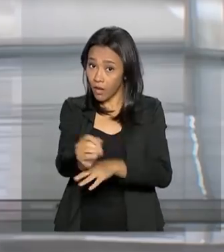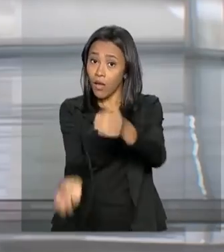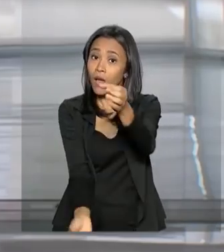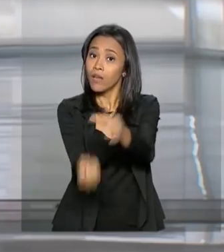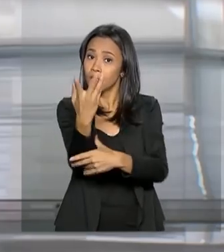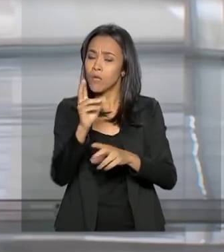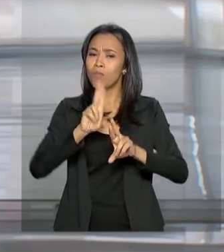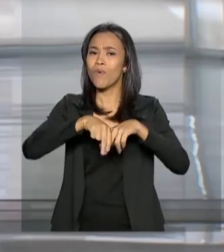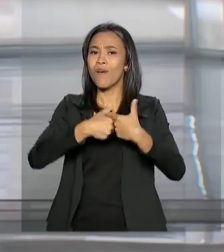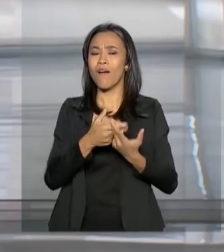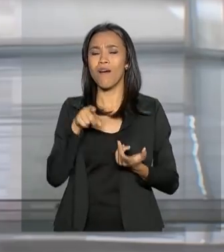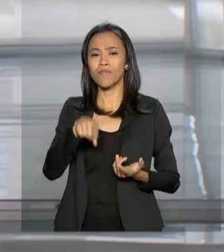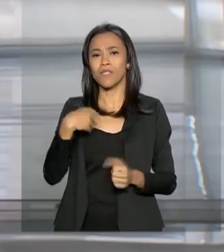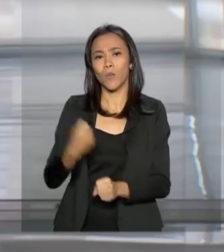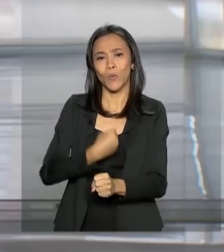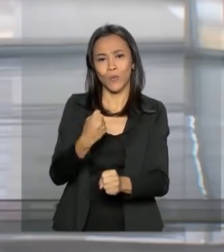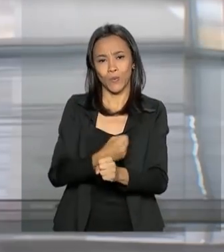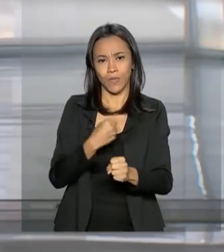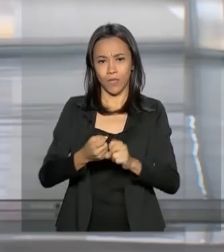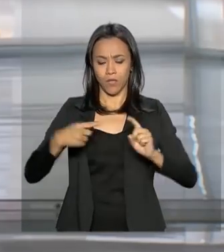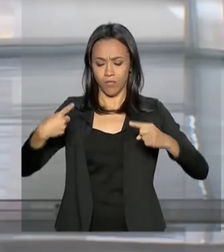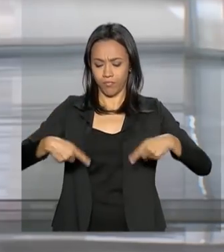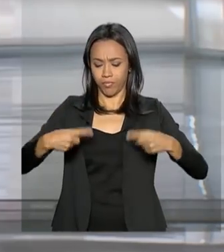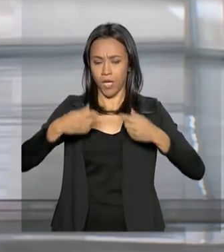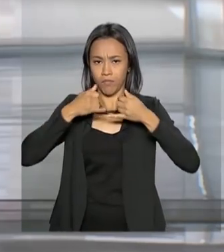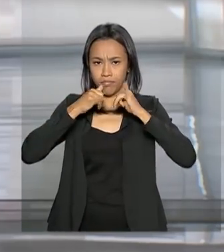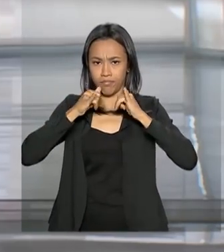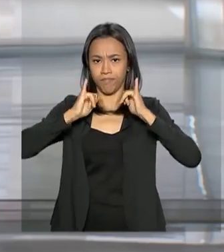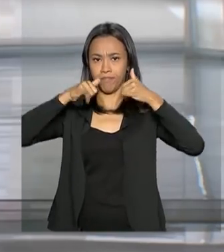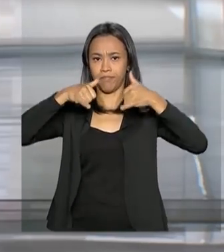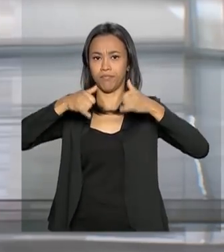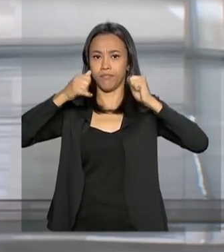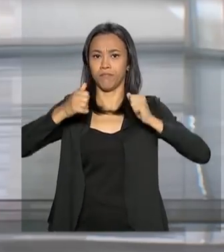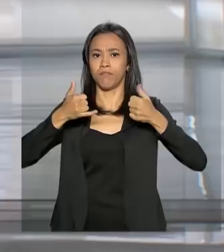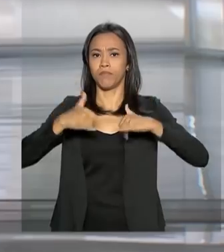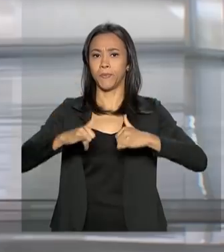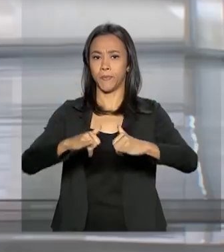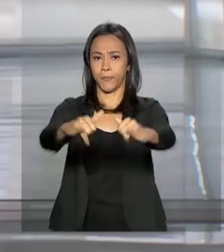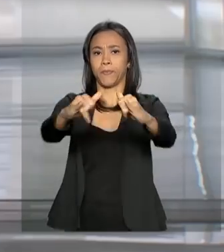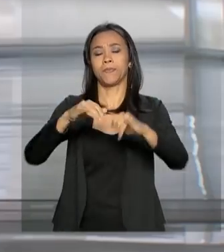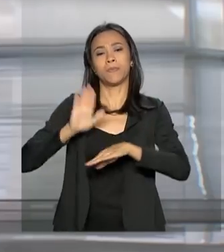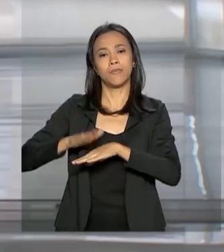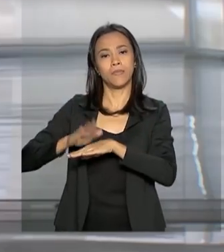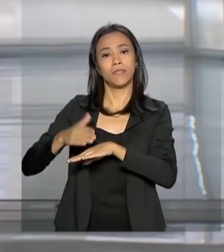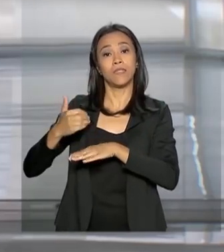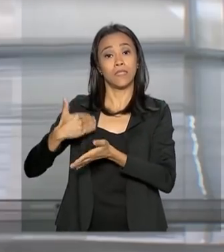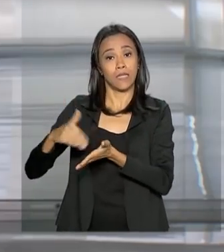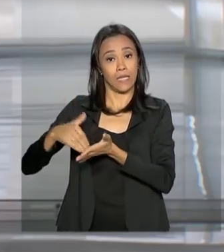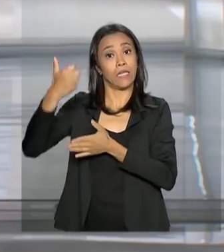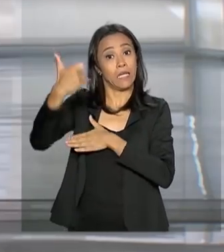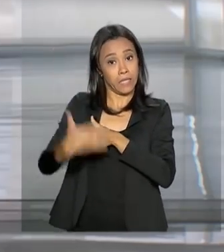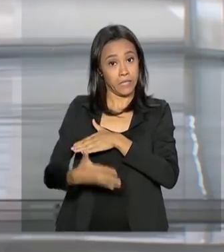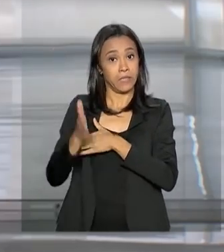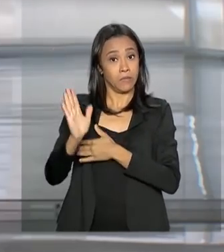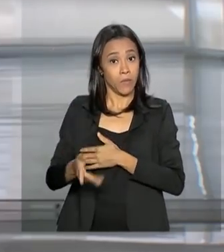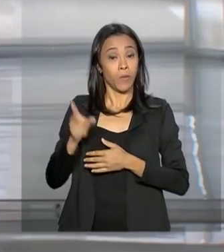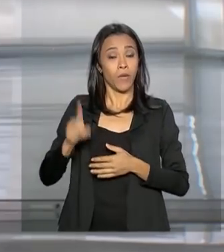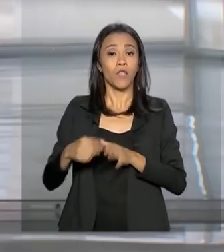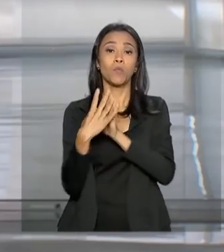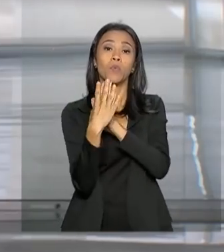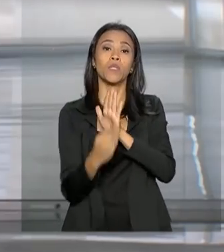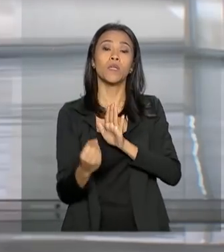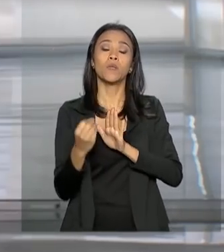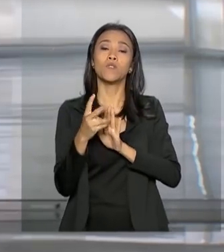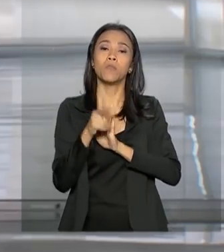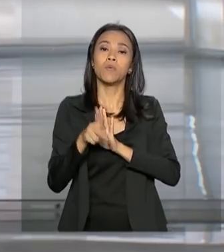a construção dessas subestações e das linhas de transmissão, segundo a Secretaria Especial do Programa de Parcerias de